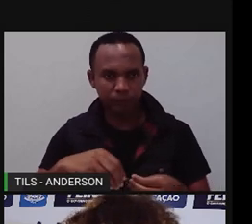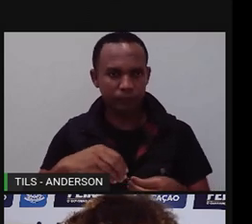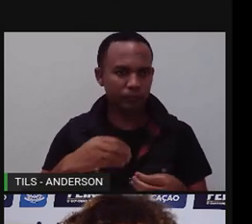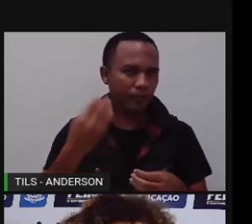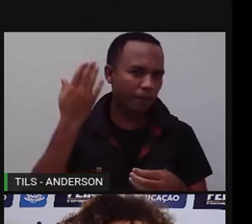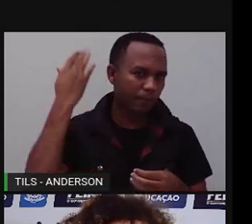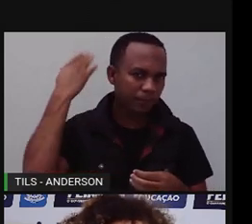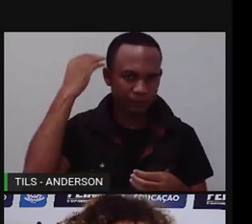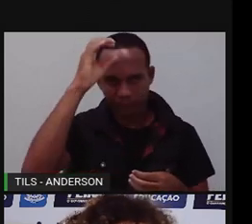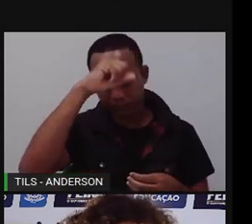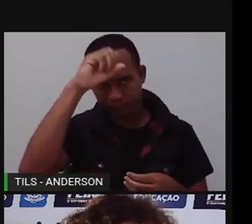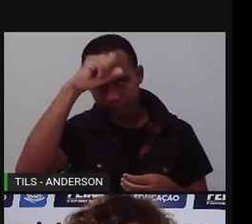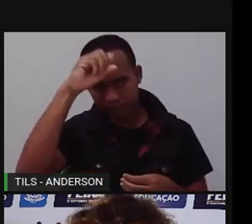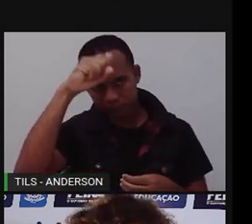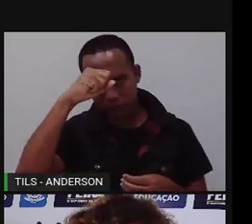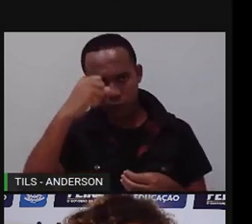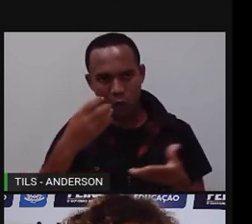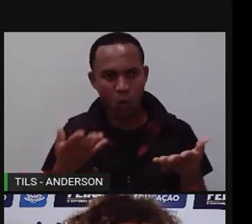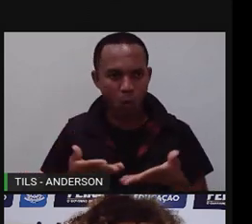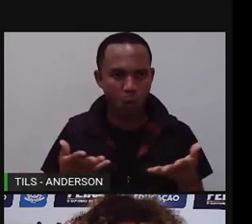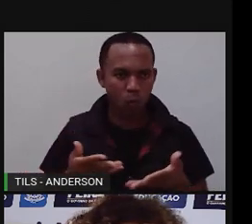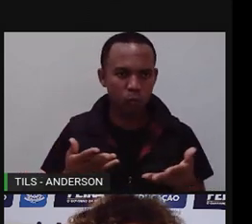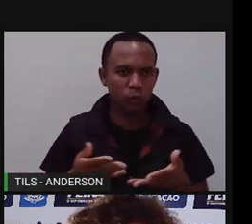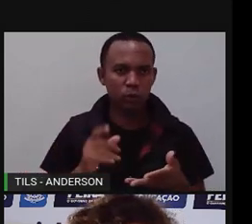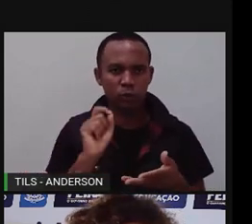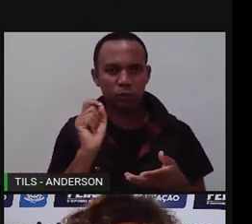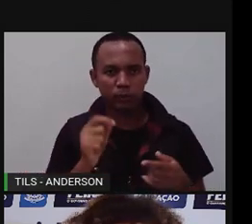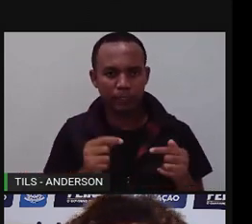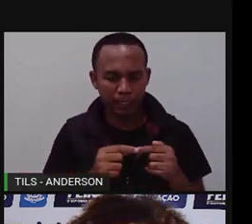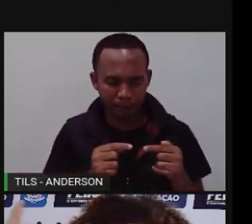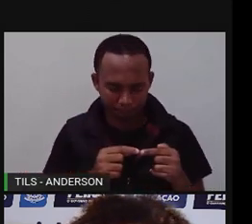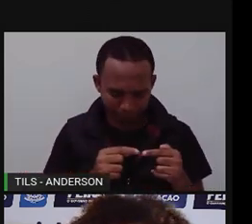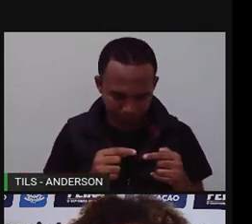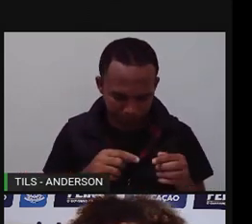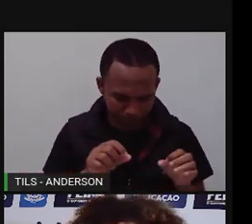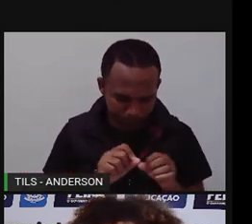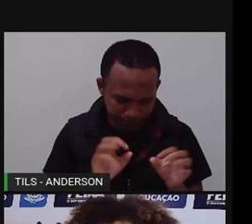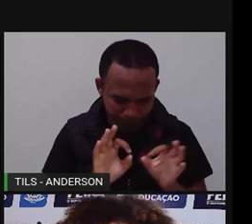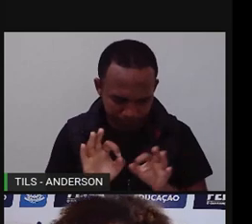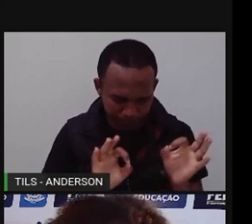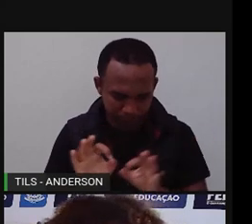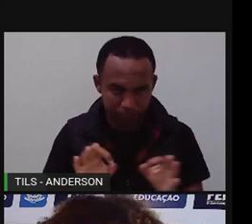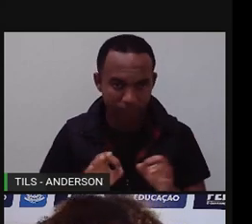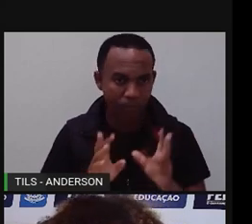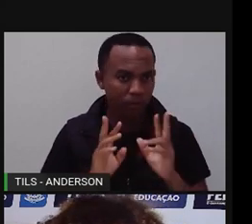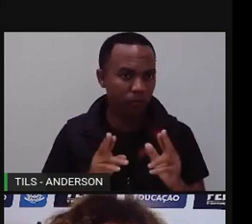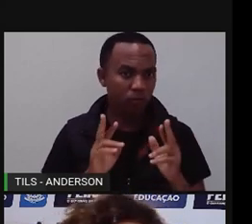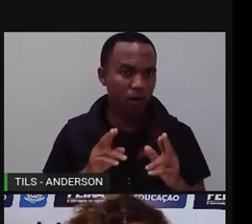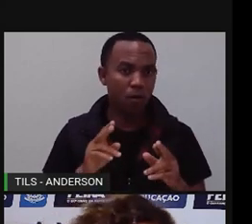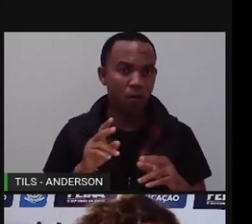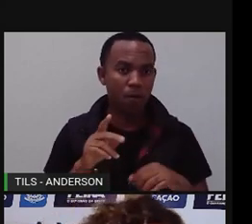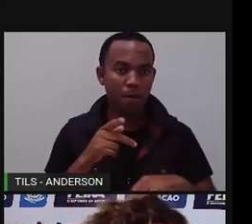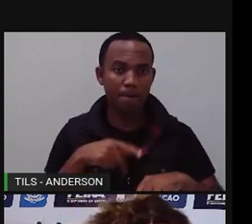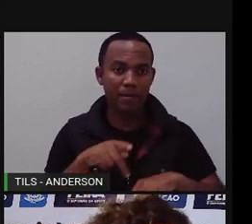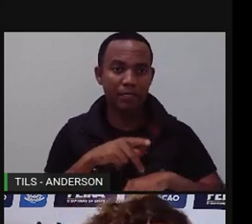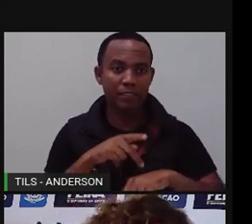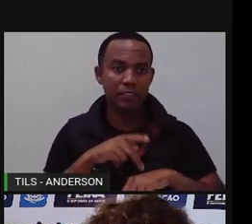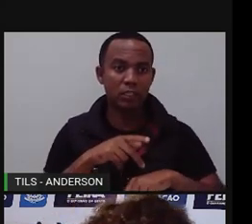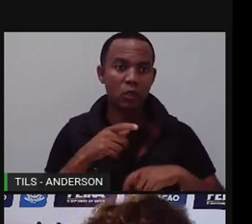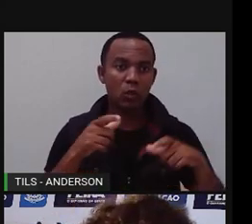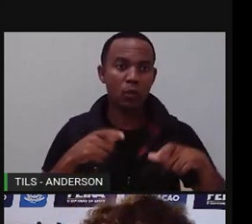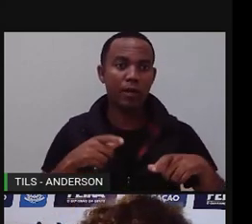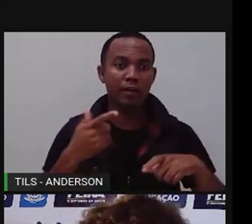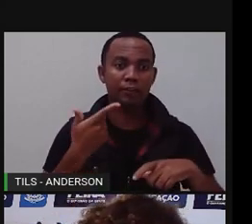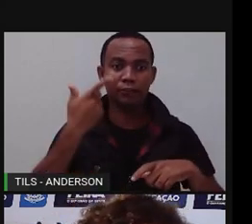no decorrer do tempo, características minhas. Então, se eu venho aqui do Brasil, vou pra um outro país e chego lá e vou fazer um prato, mesmo usando os